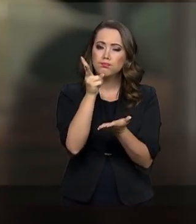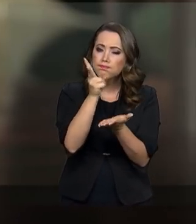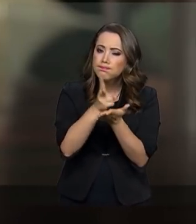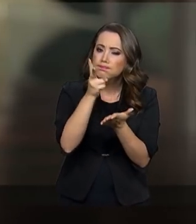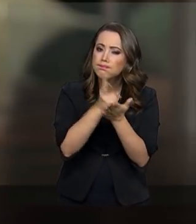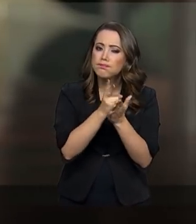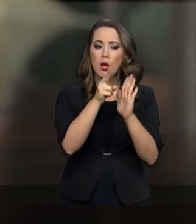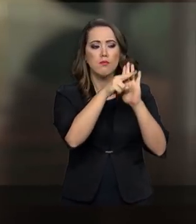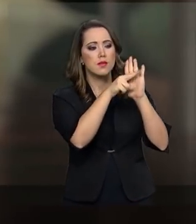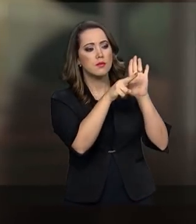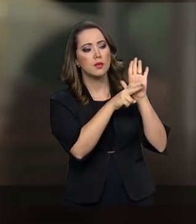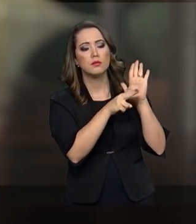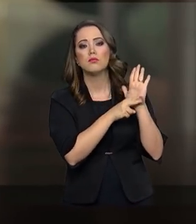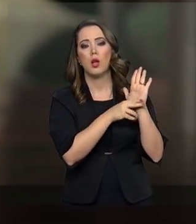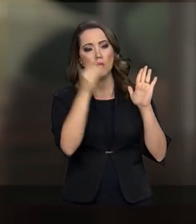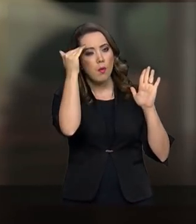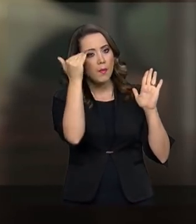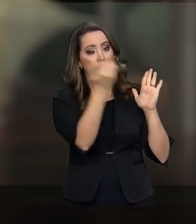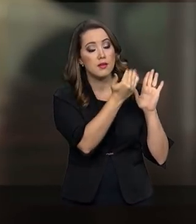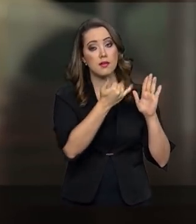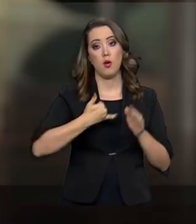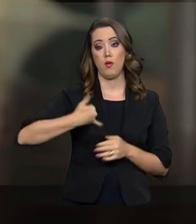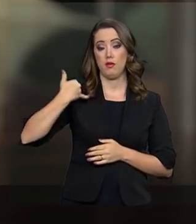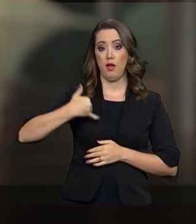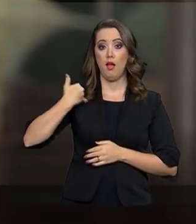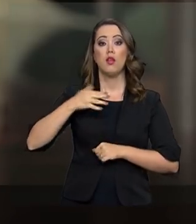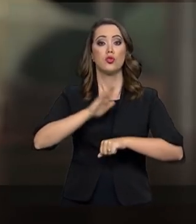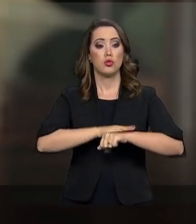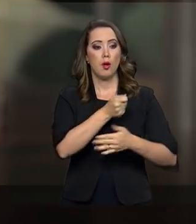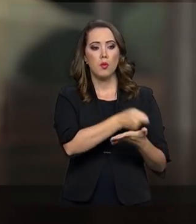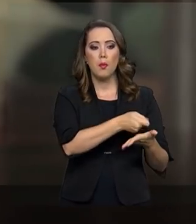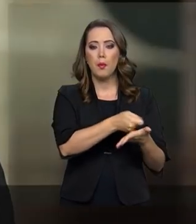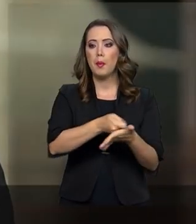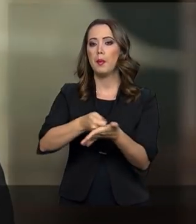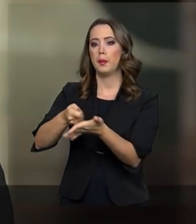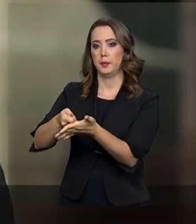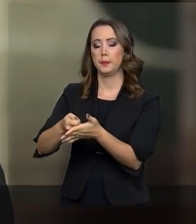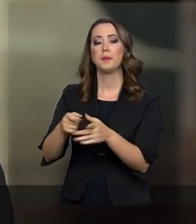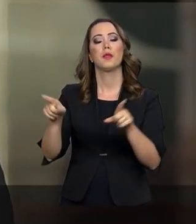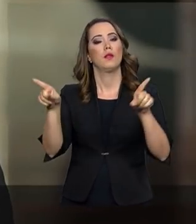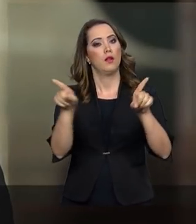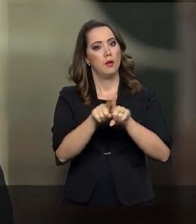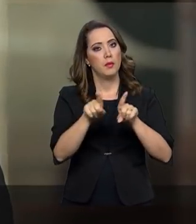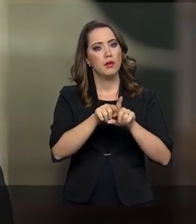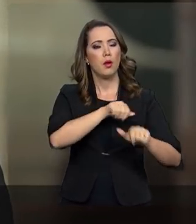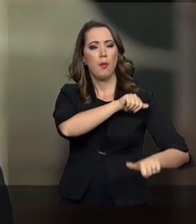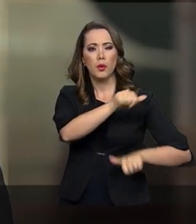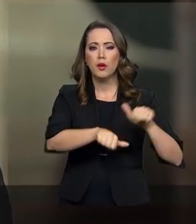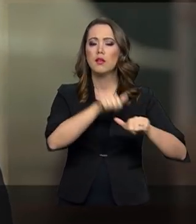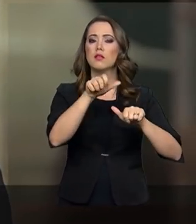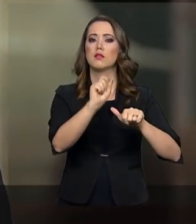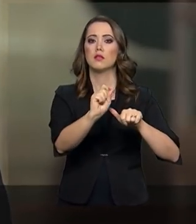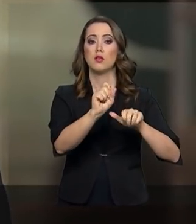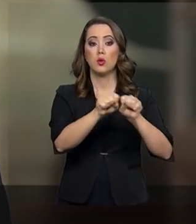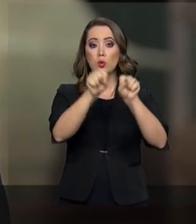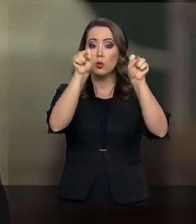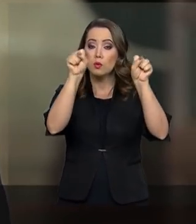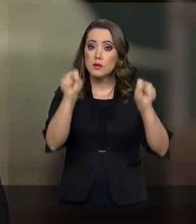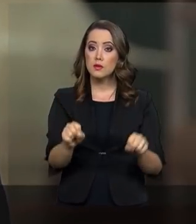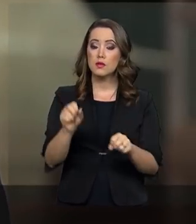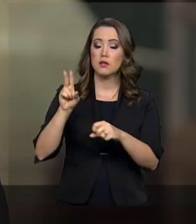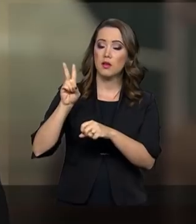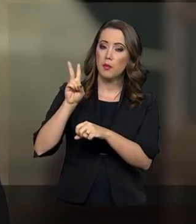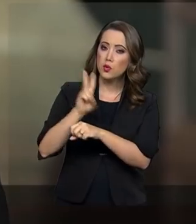as mesmas regras de idade e tempo de contribuição. Também haverá reforma do sistema de